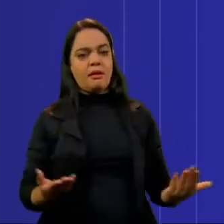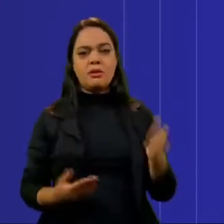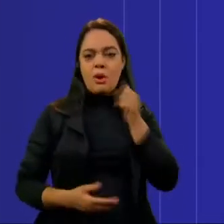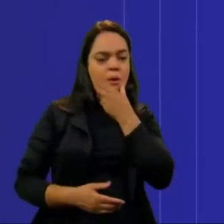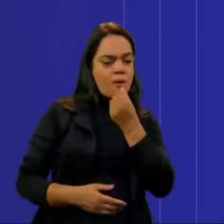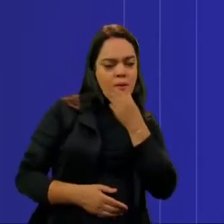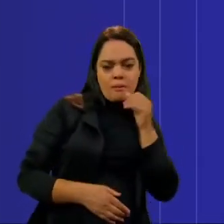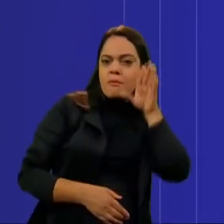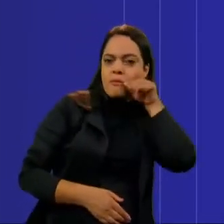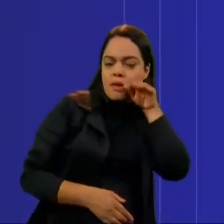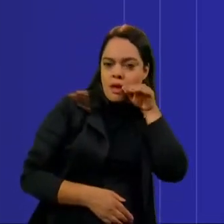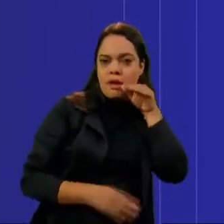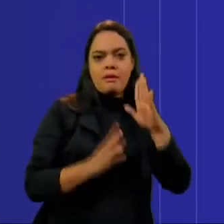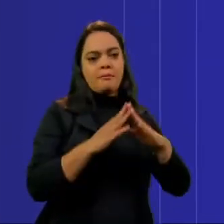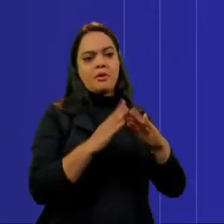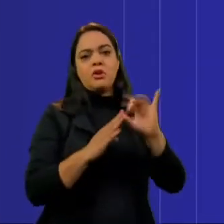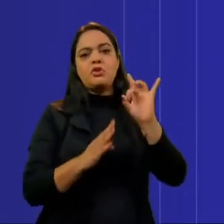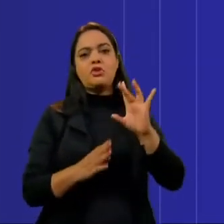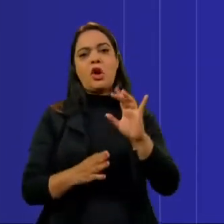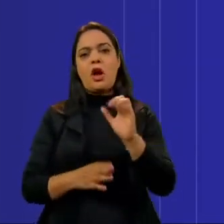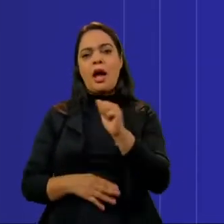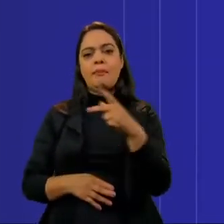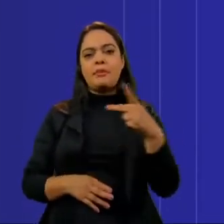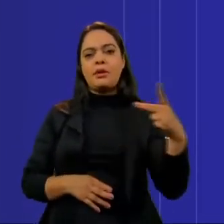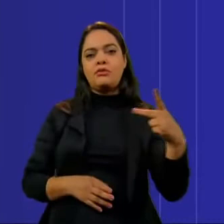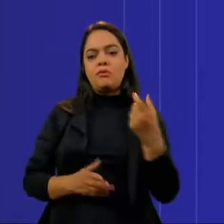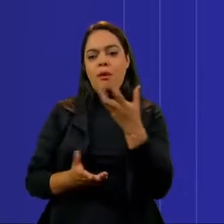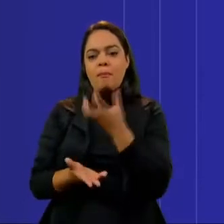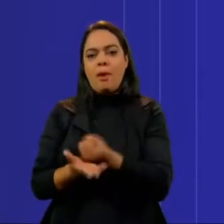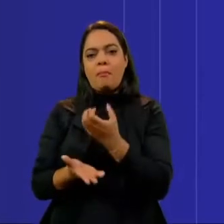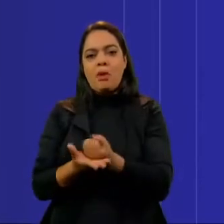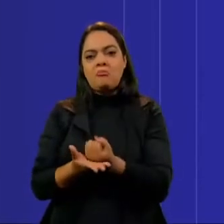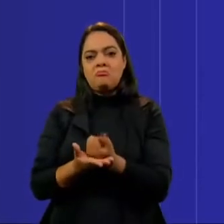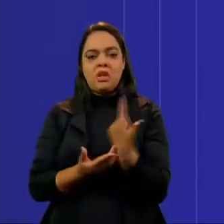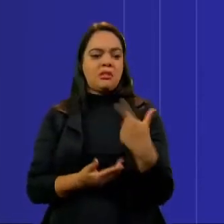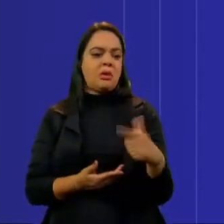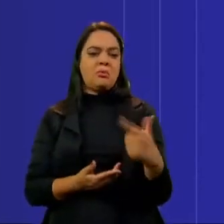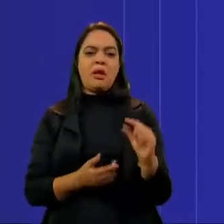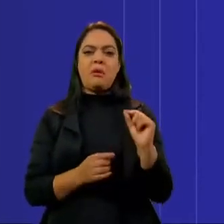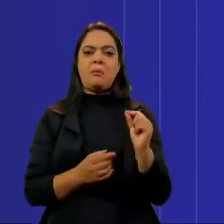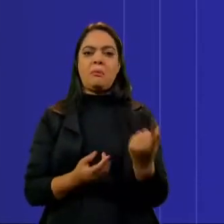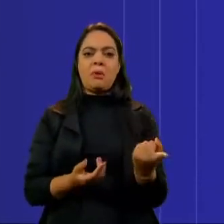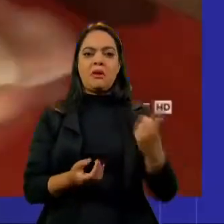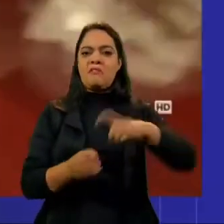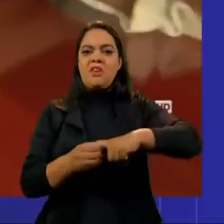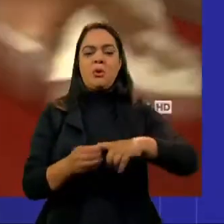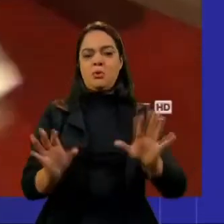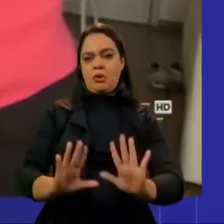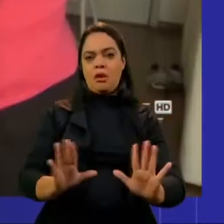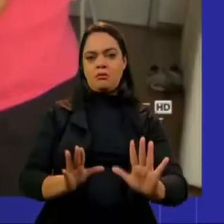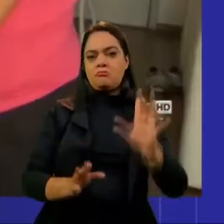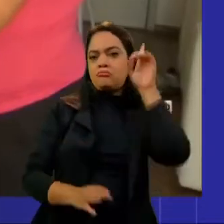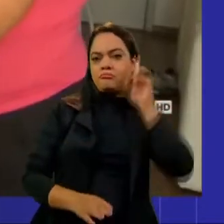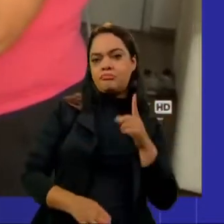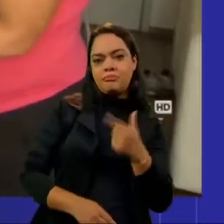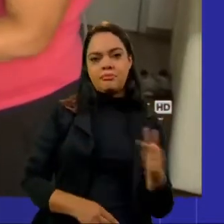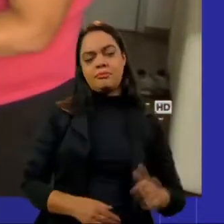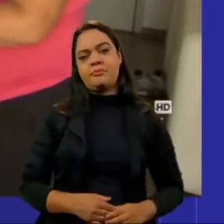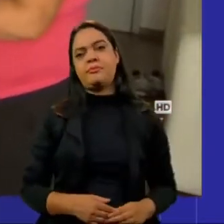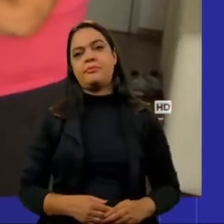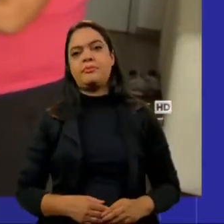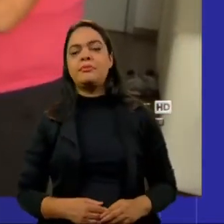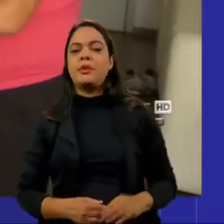através de um aplicativo, sem nenhum tipo de vínculo, sem nenhum direito. De acordo com a Pesquisa